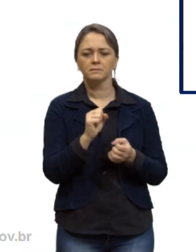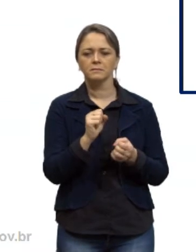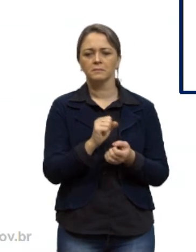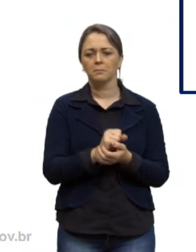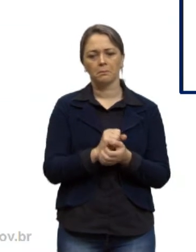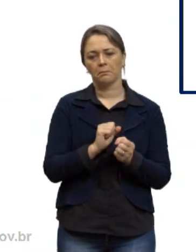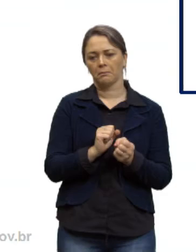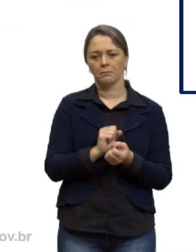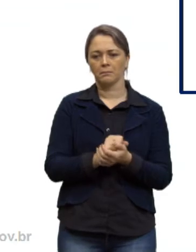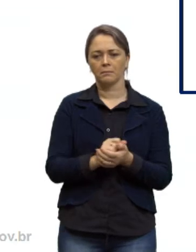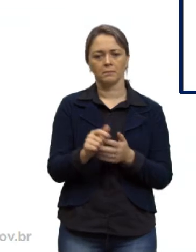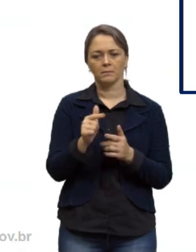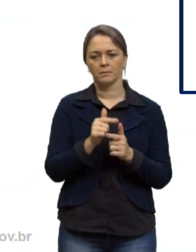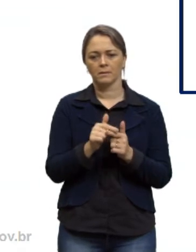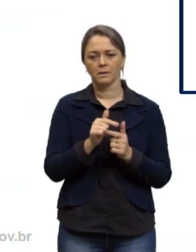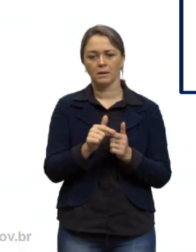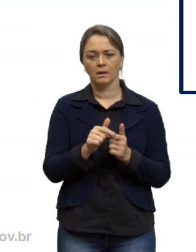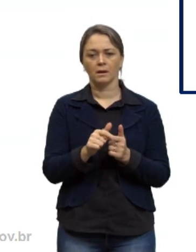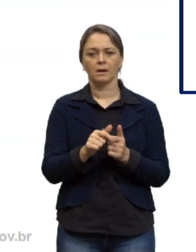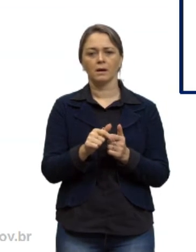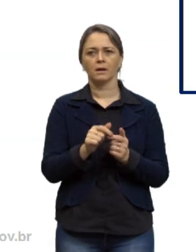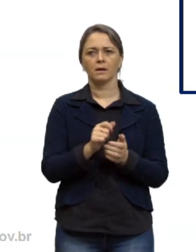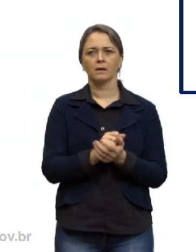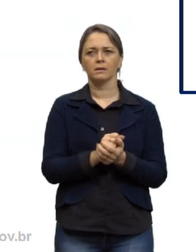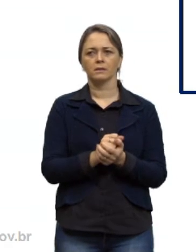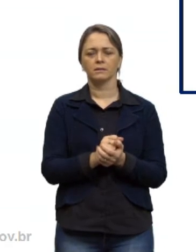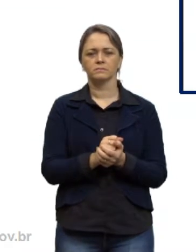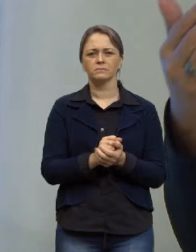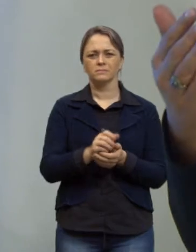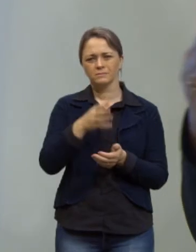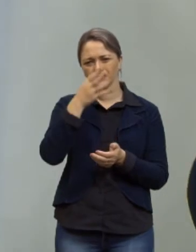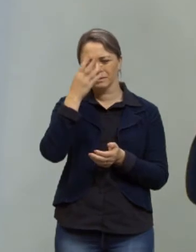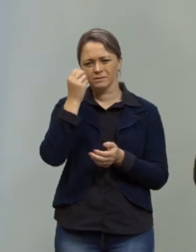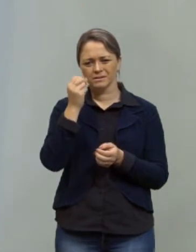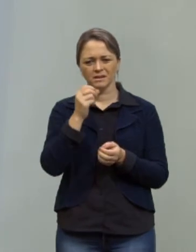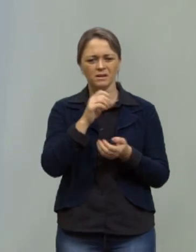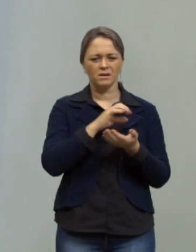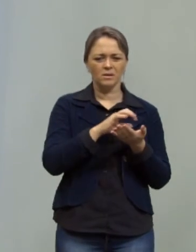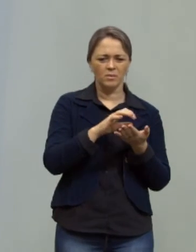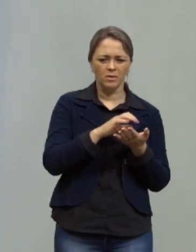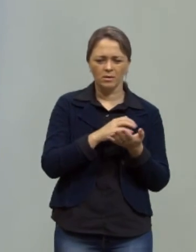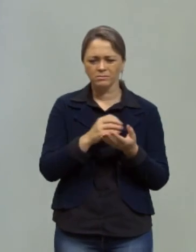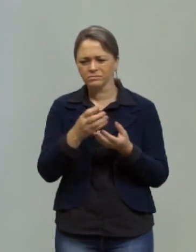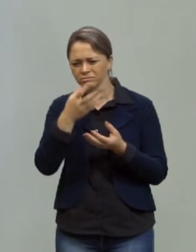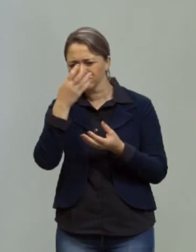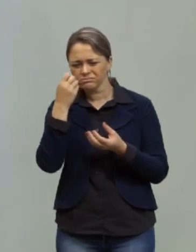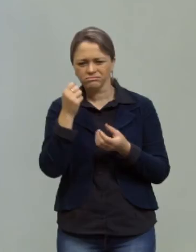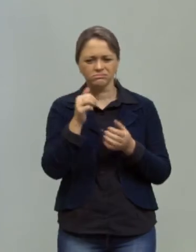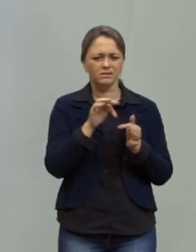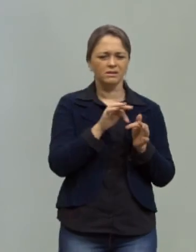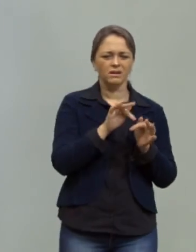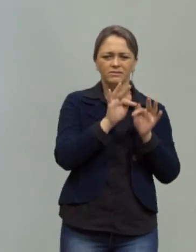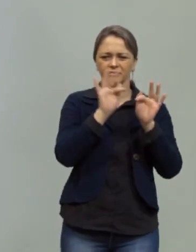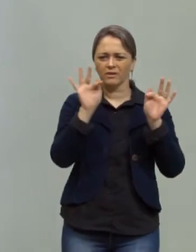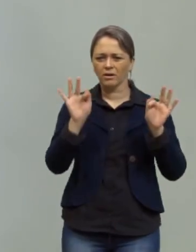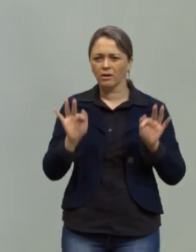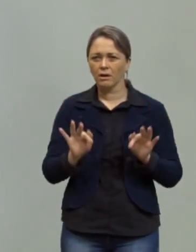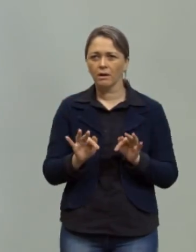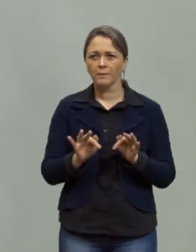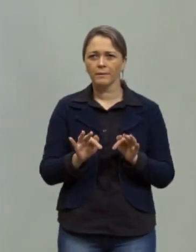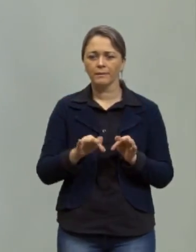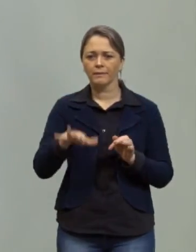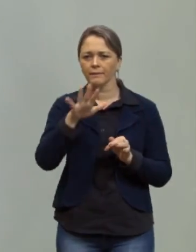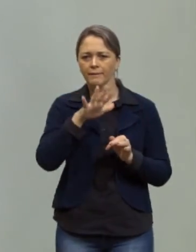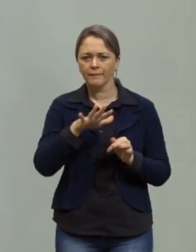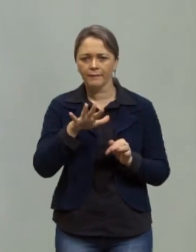tem problema nenhum se tu achar é eu esqueci como é que calcula eu esqueci da fórmula do termo geral lá na hora da